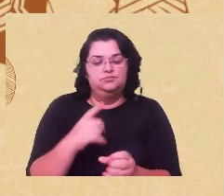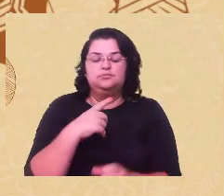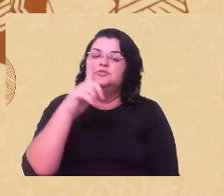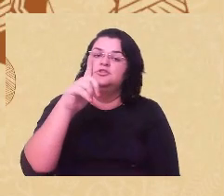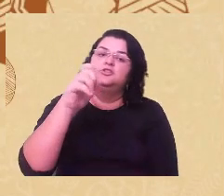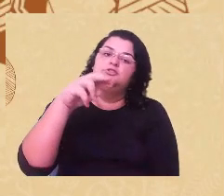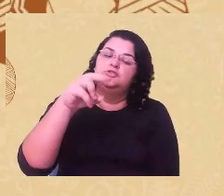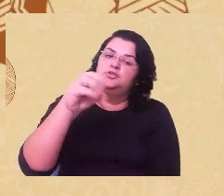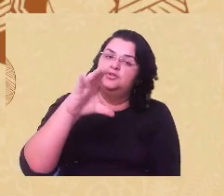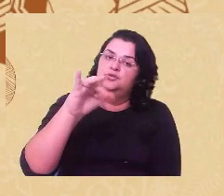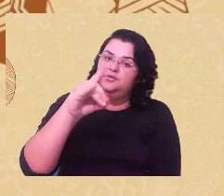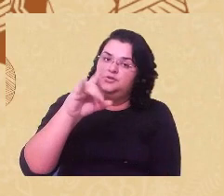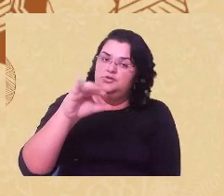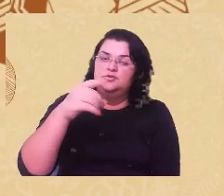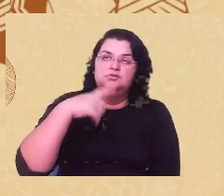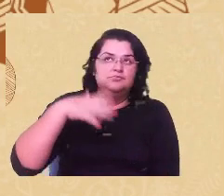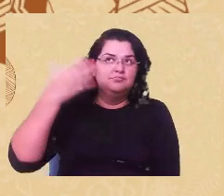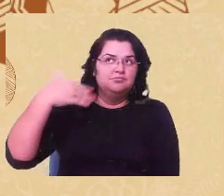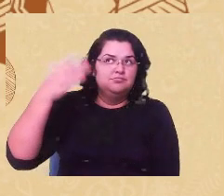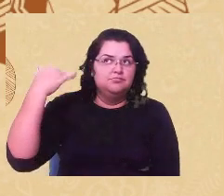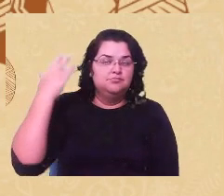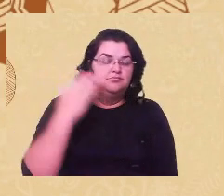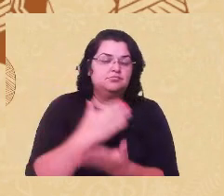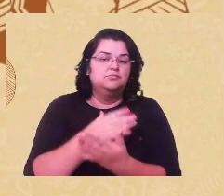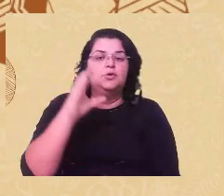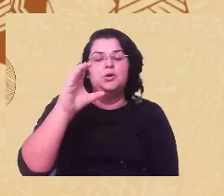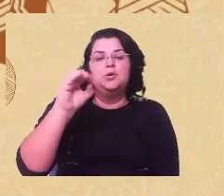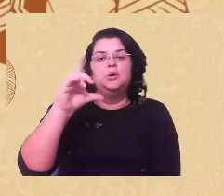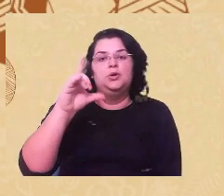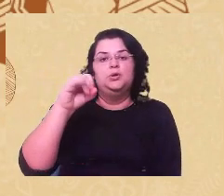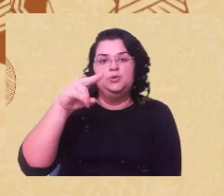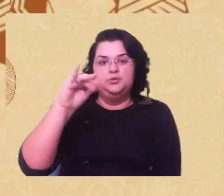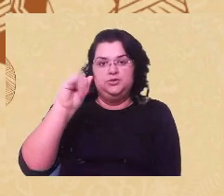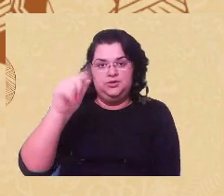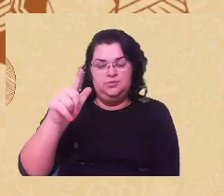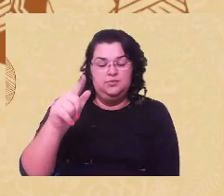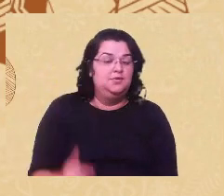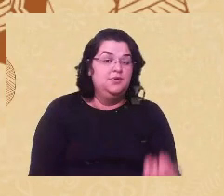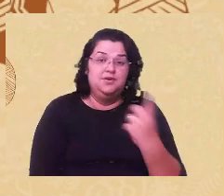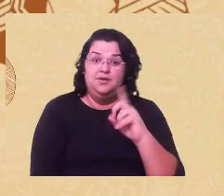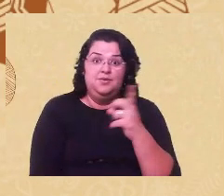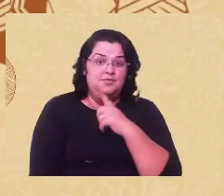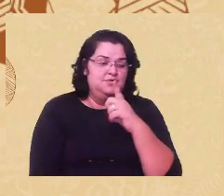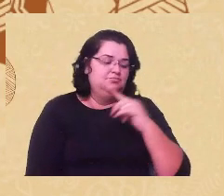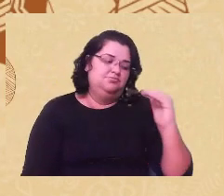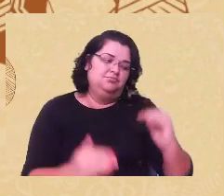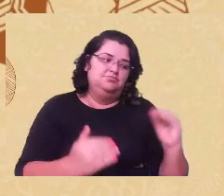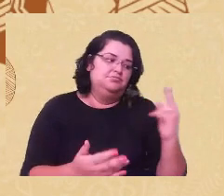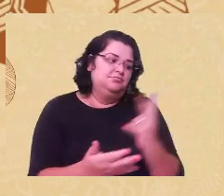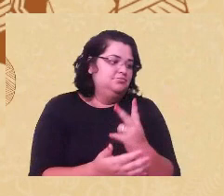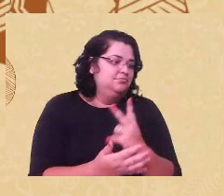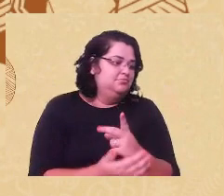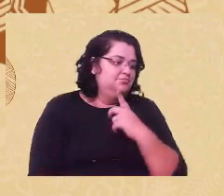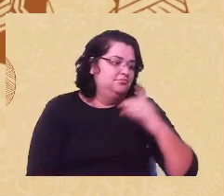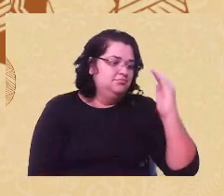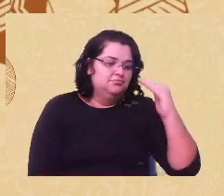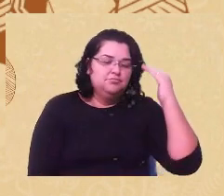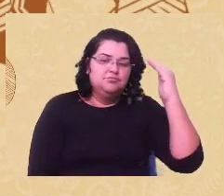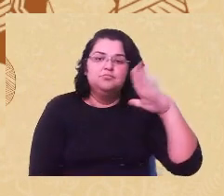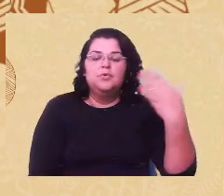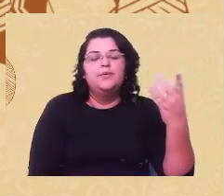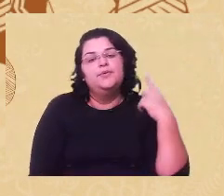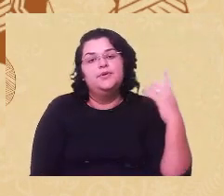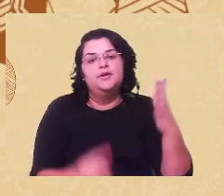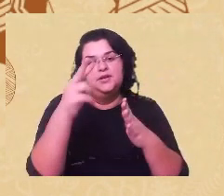lá do início do marco civilizatório colonial. E nós não podemos deixar margem, né? Para a ambiguidade sobre qual é a leitura que nós